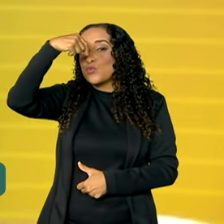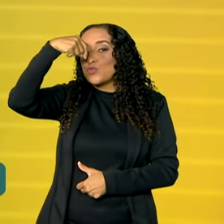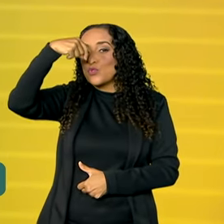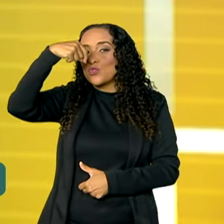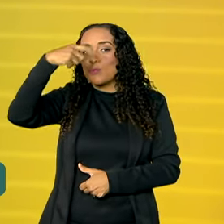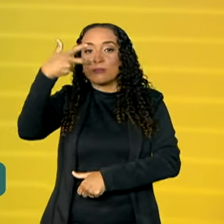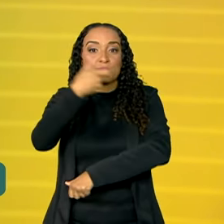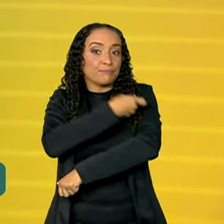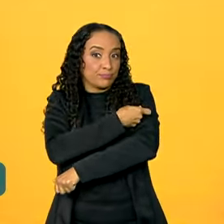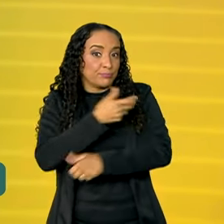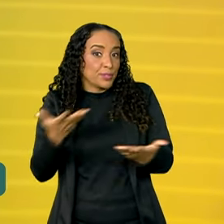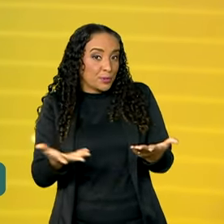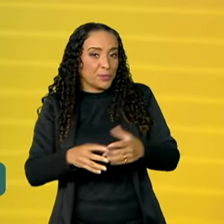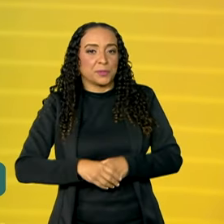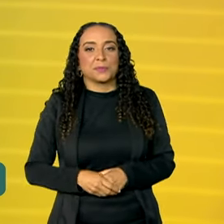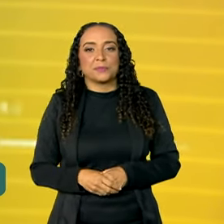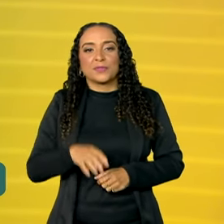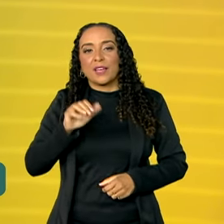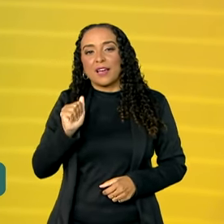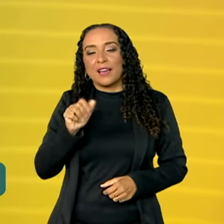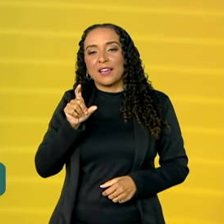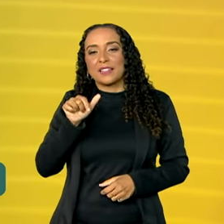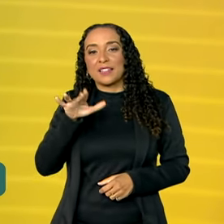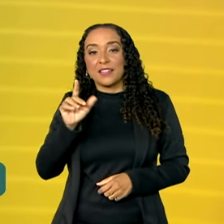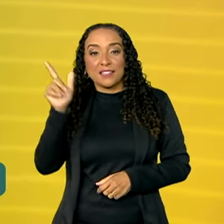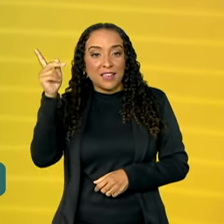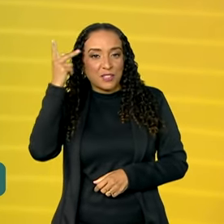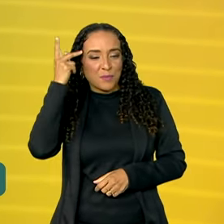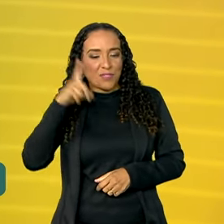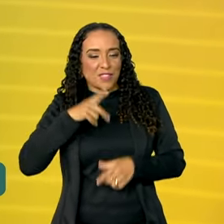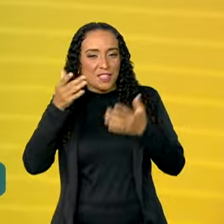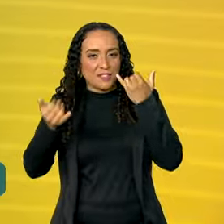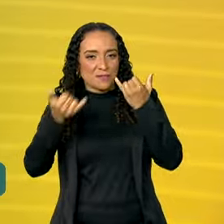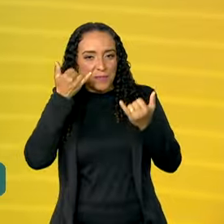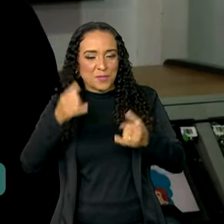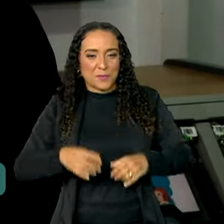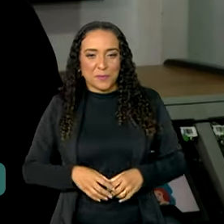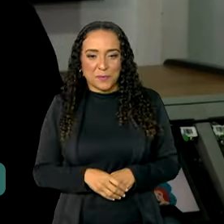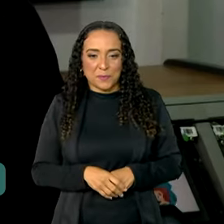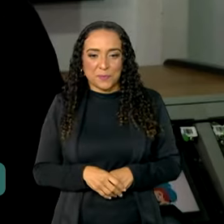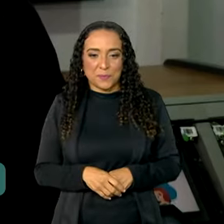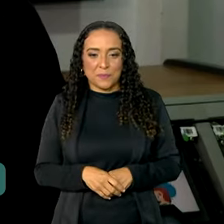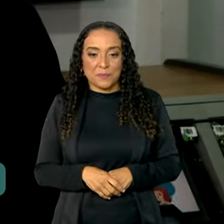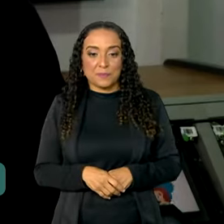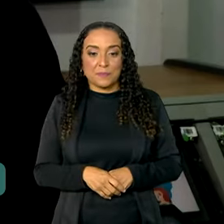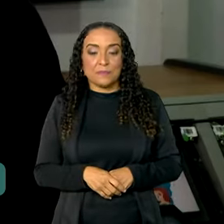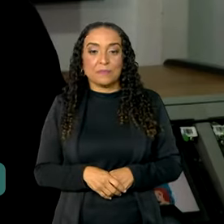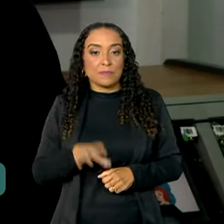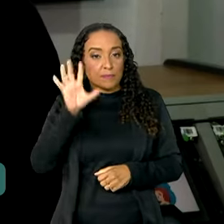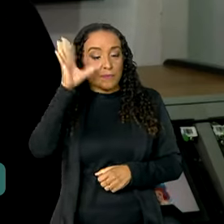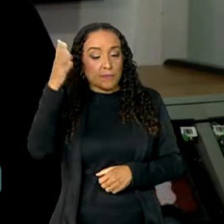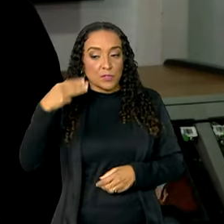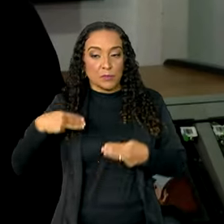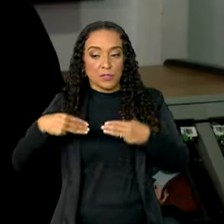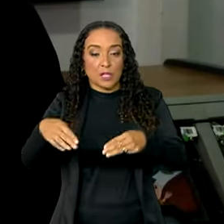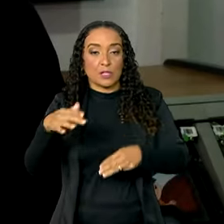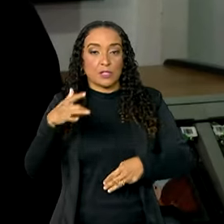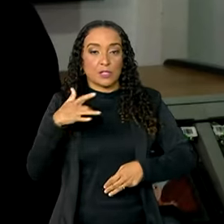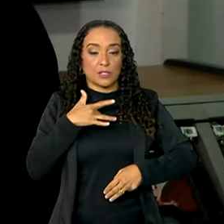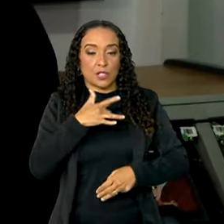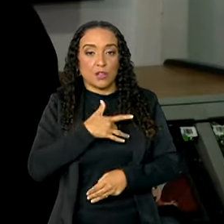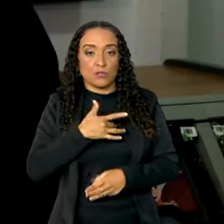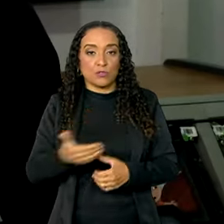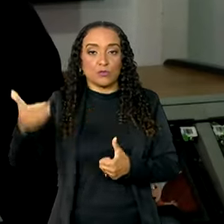vacina injetável. A Adriana Natália, de São Paulo, tem as informações. A decisão do Ministério da Saúde em